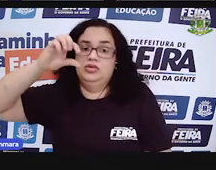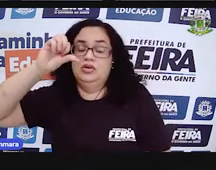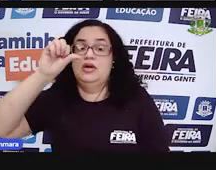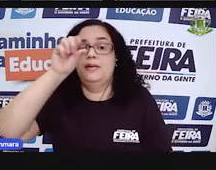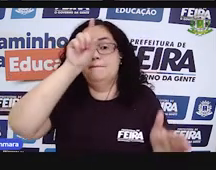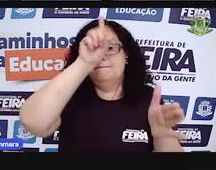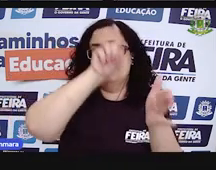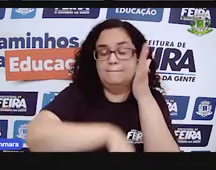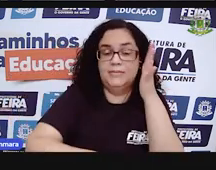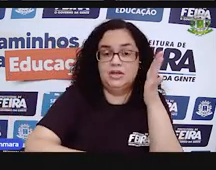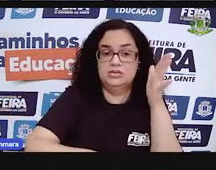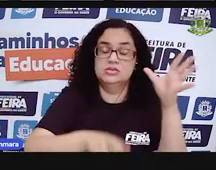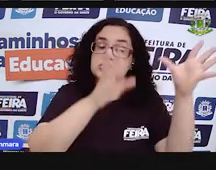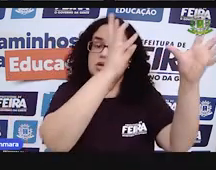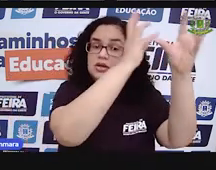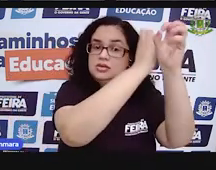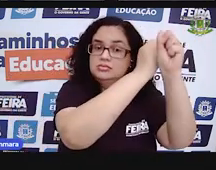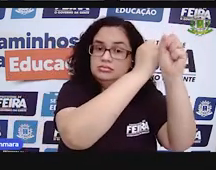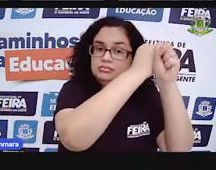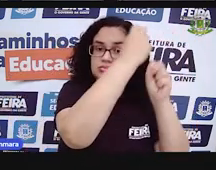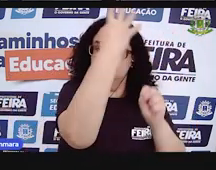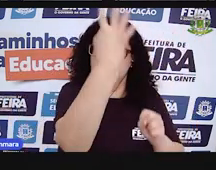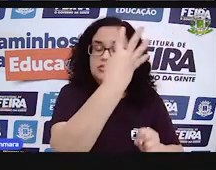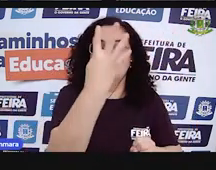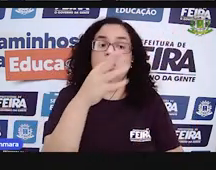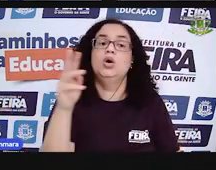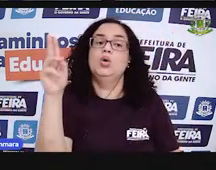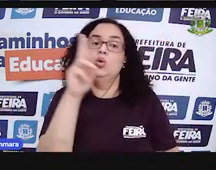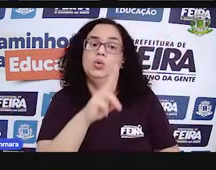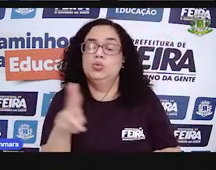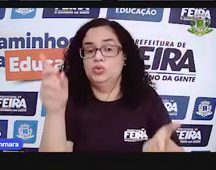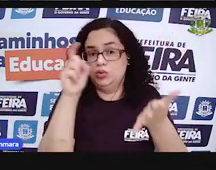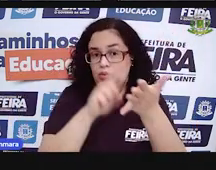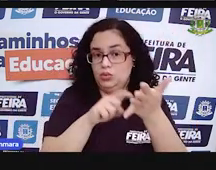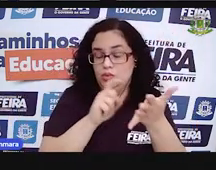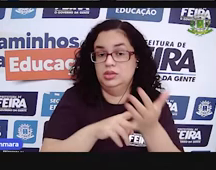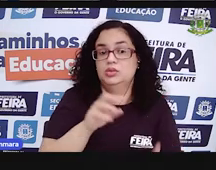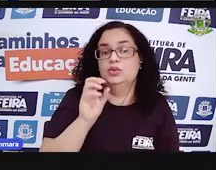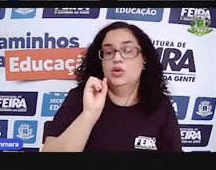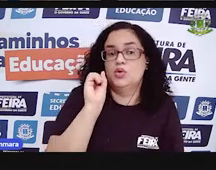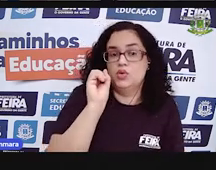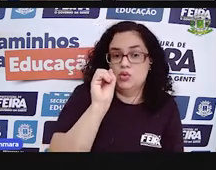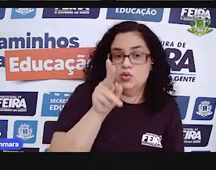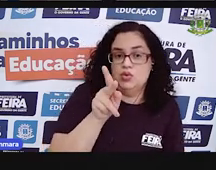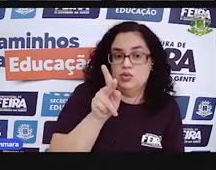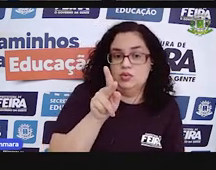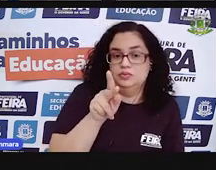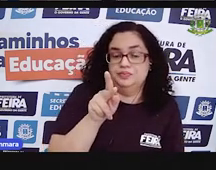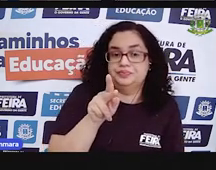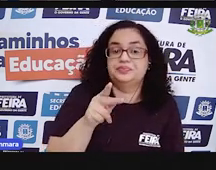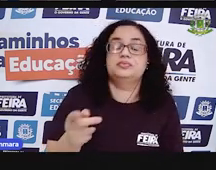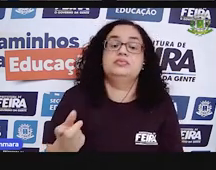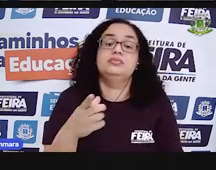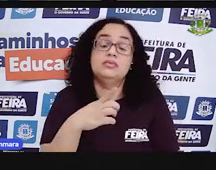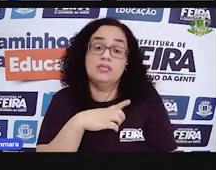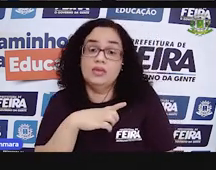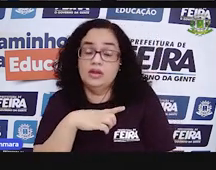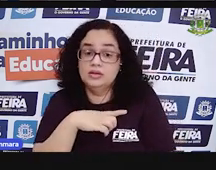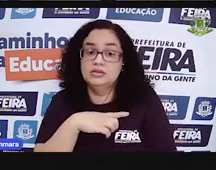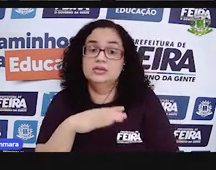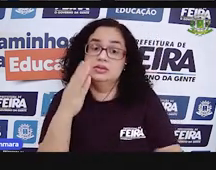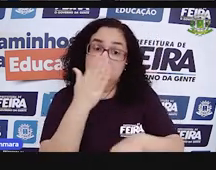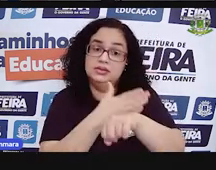resultado da soma desses quatro. Use uma calculadora. Tá bom? e tente encontrar